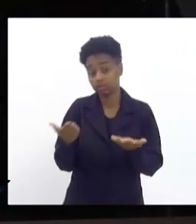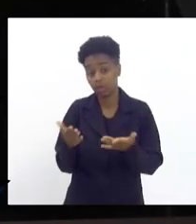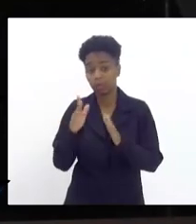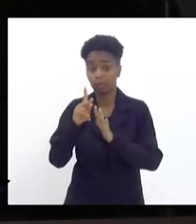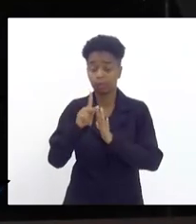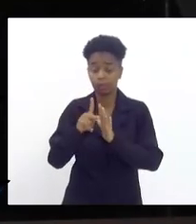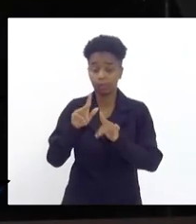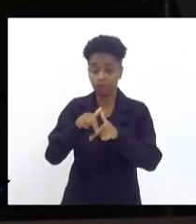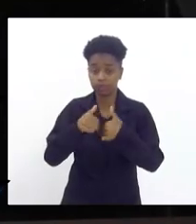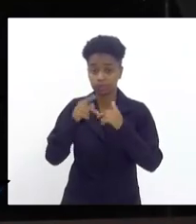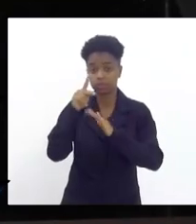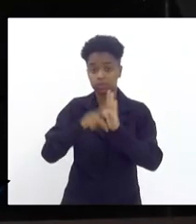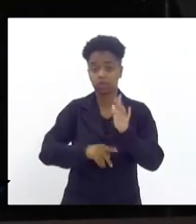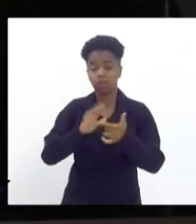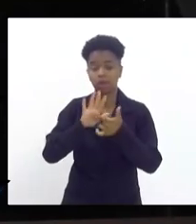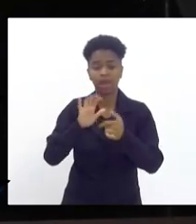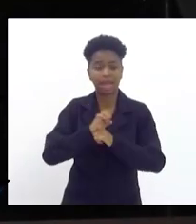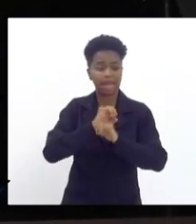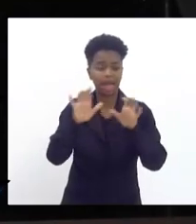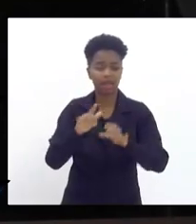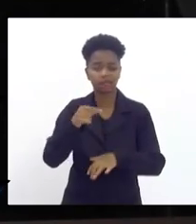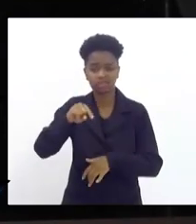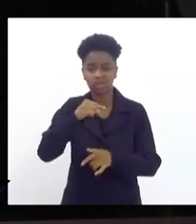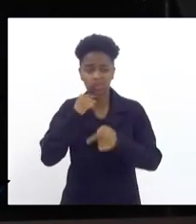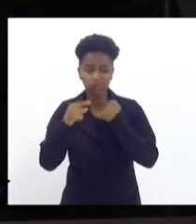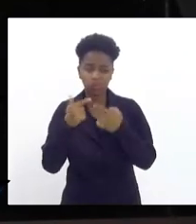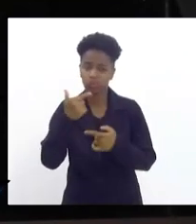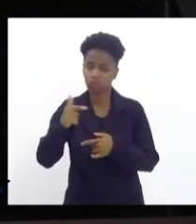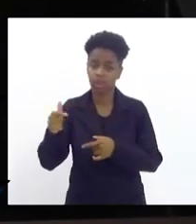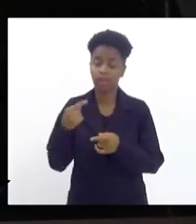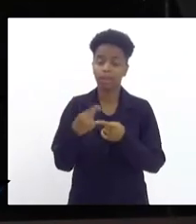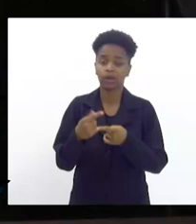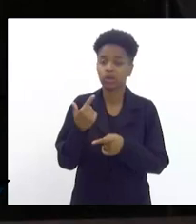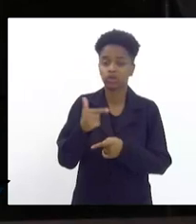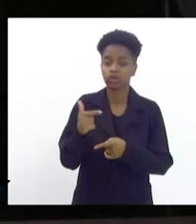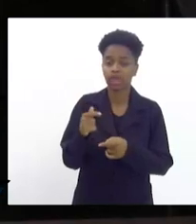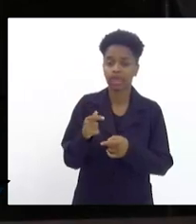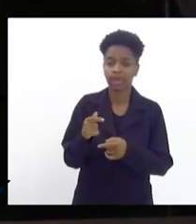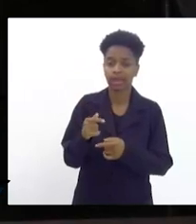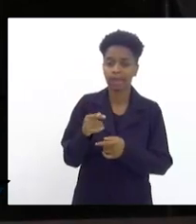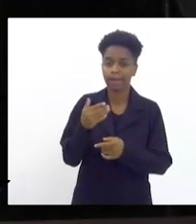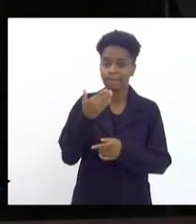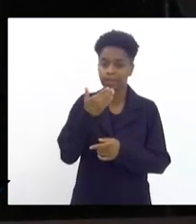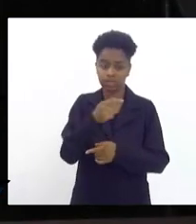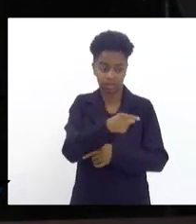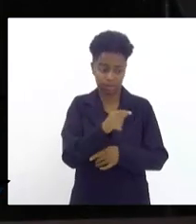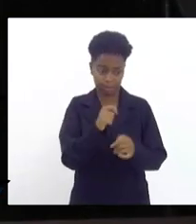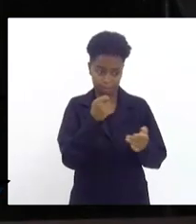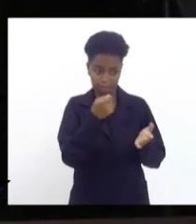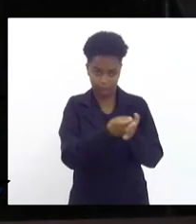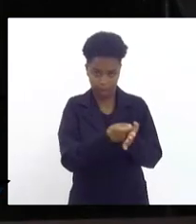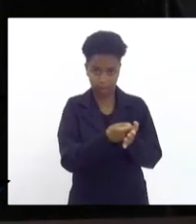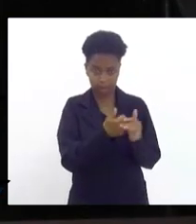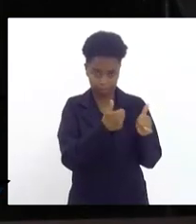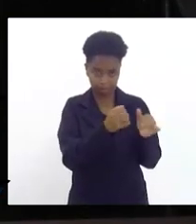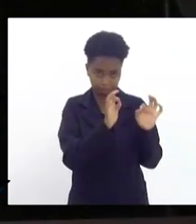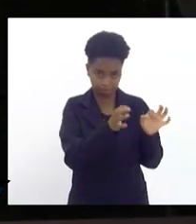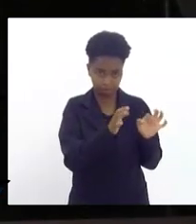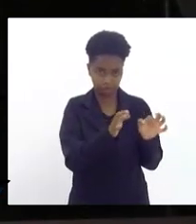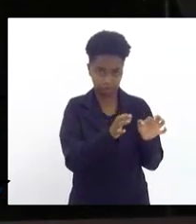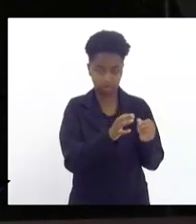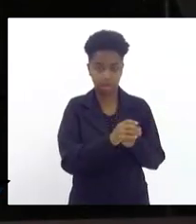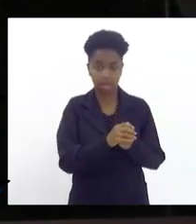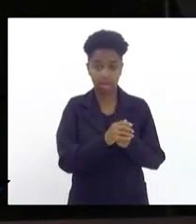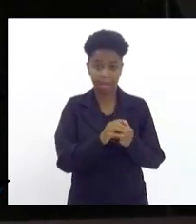projeto deixar claro para não ter dúvida para deputado nenhum que nenhum momento vai ser cobrado do consumidor aquele que paga a conta de classe média